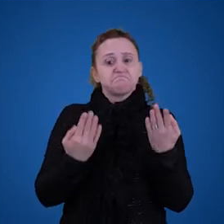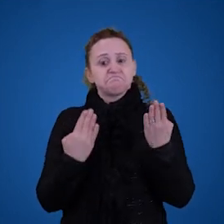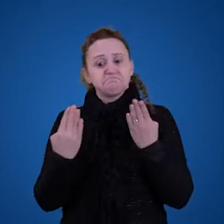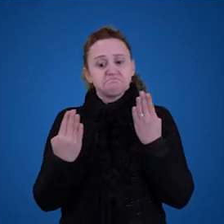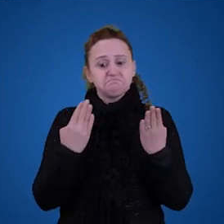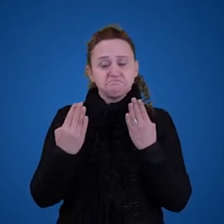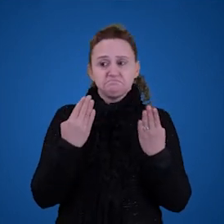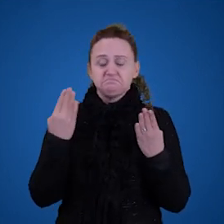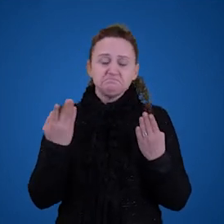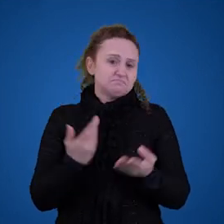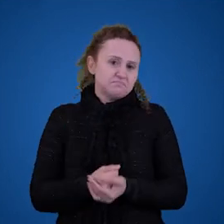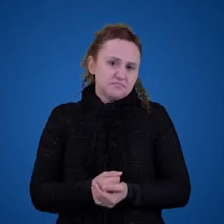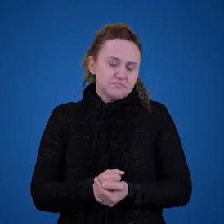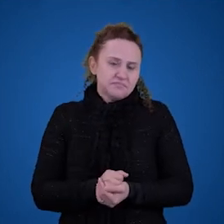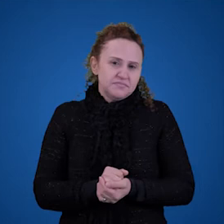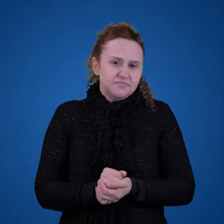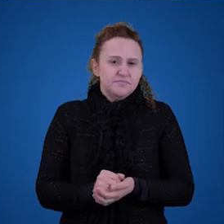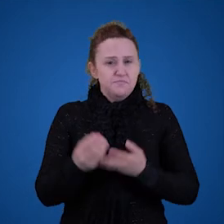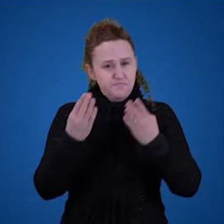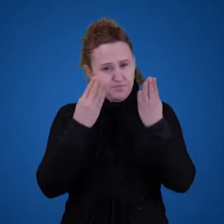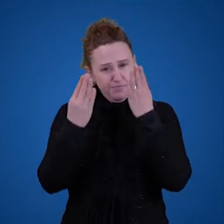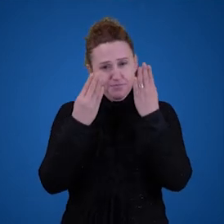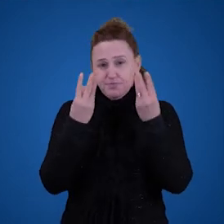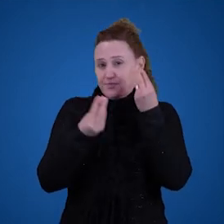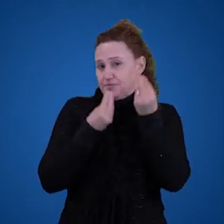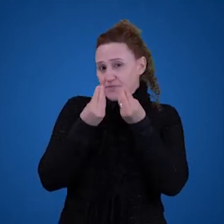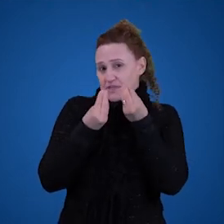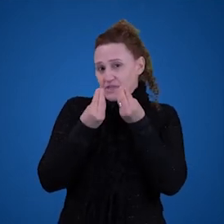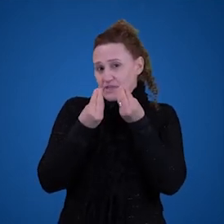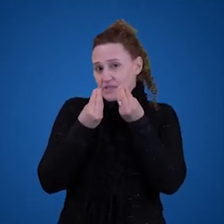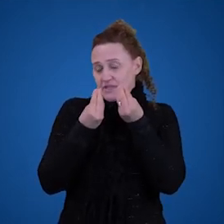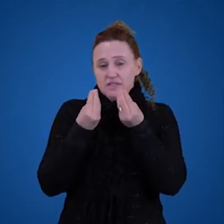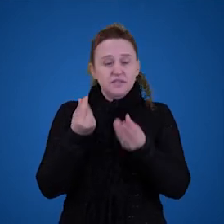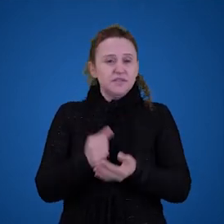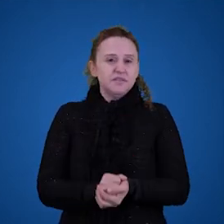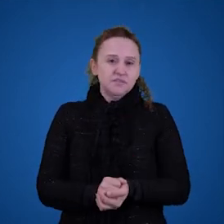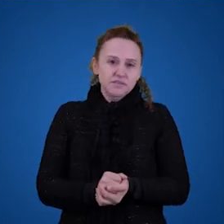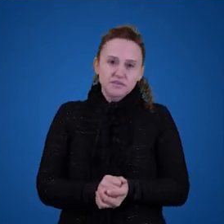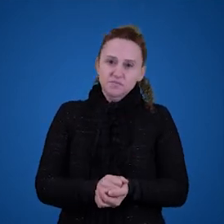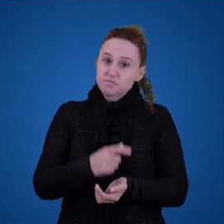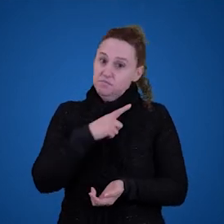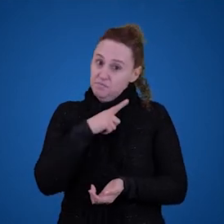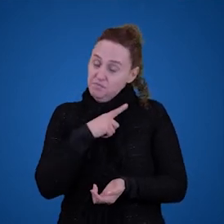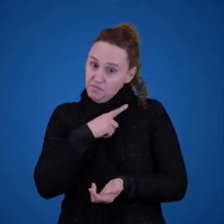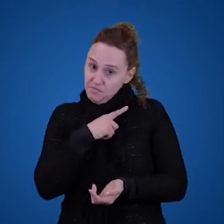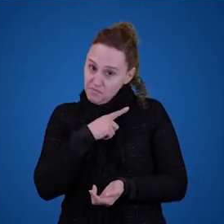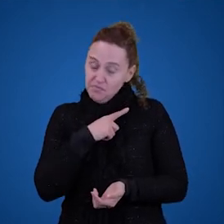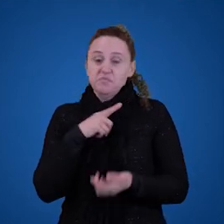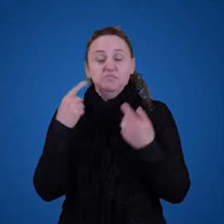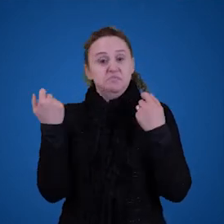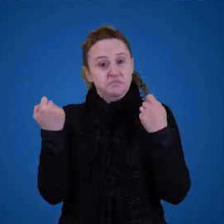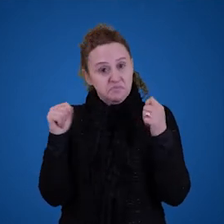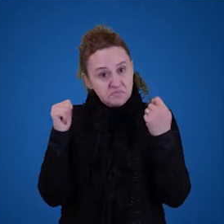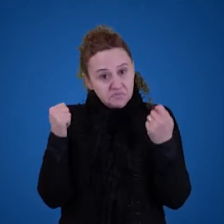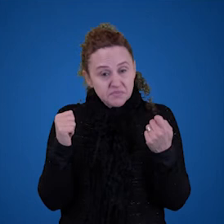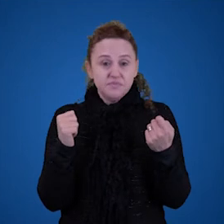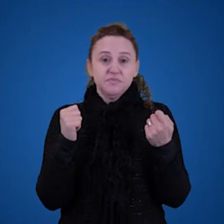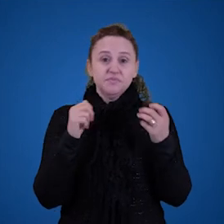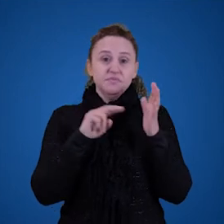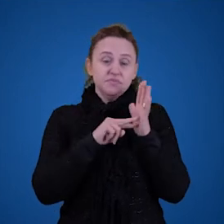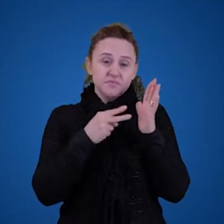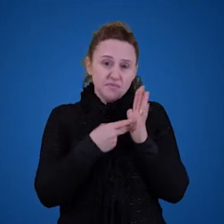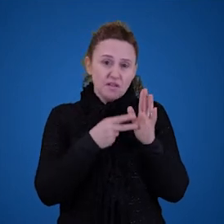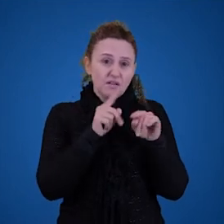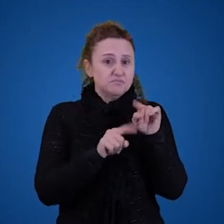TRS. Se ela defende que objetos aqui dão significado para termos singulares, e Bentinho é um termo